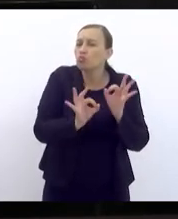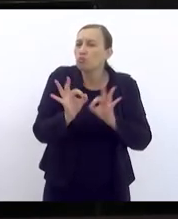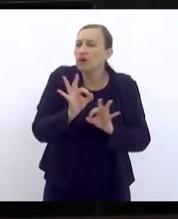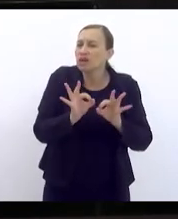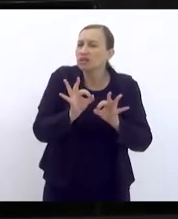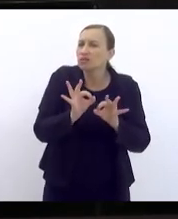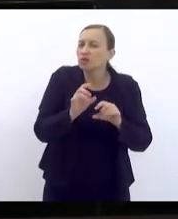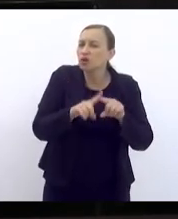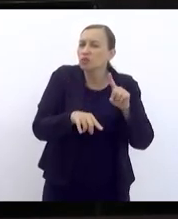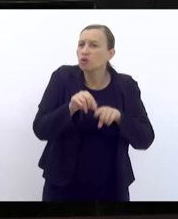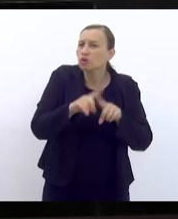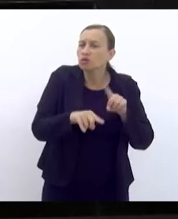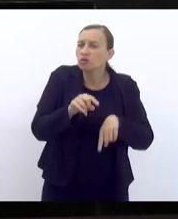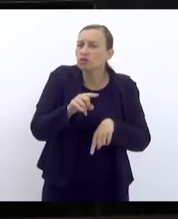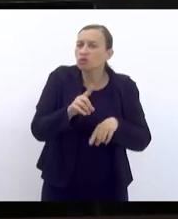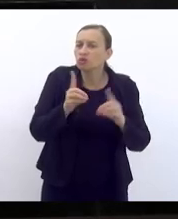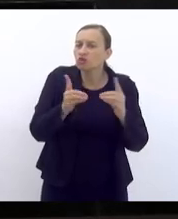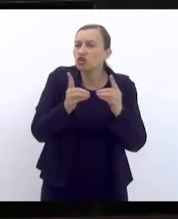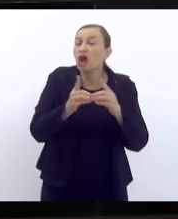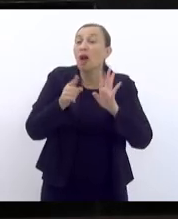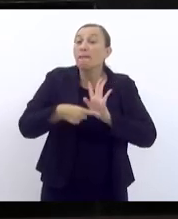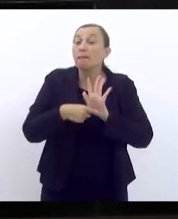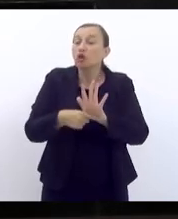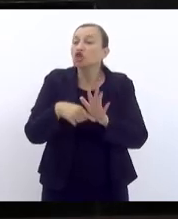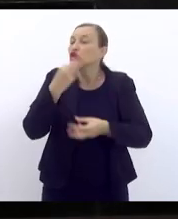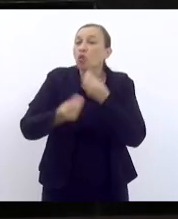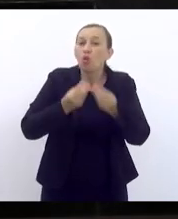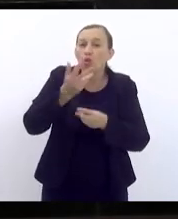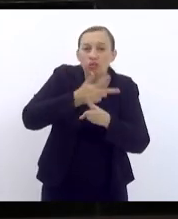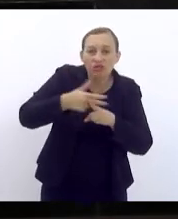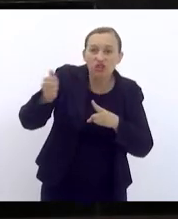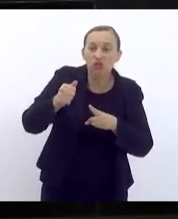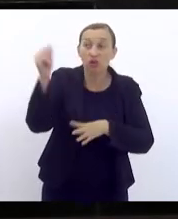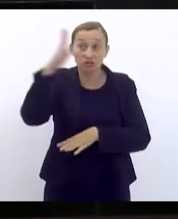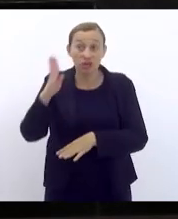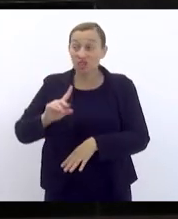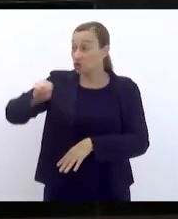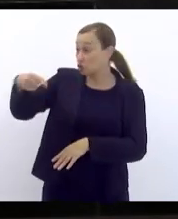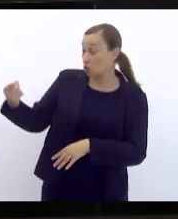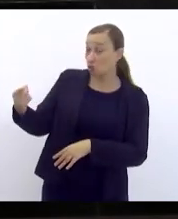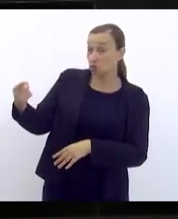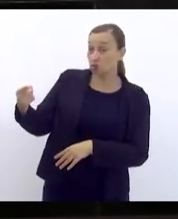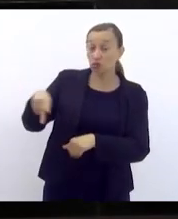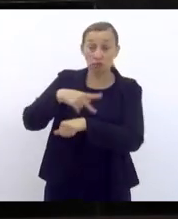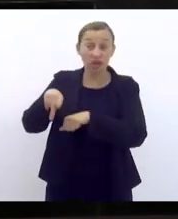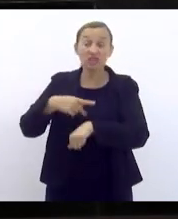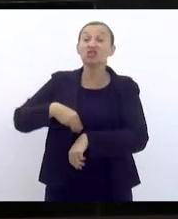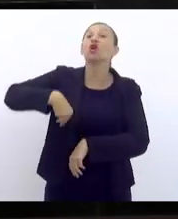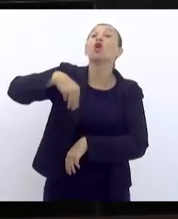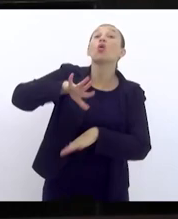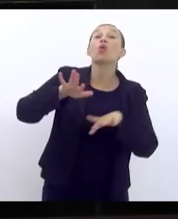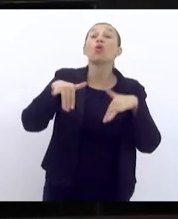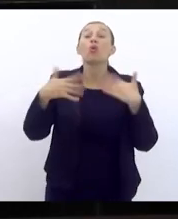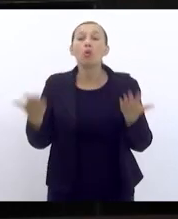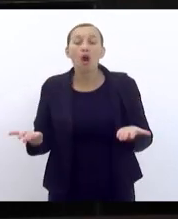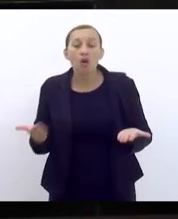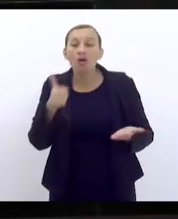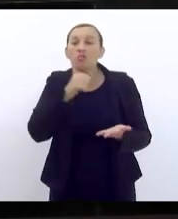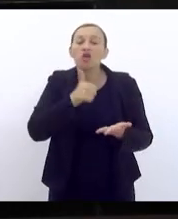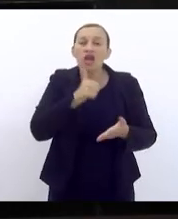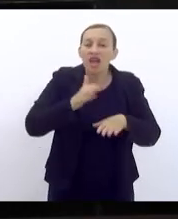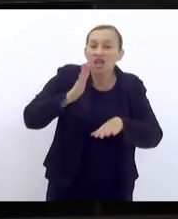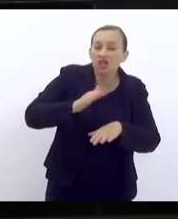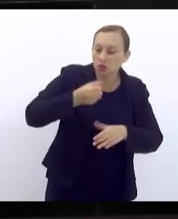didático, mostrando como foi essa conquista no Brasil, em outros países, quem foram as mulheres que mais lutaram por isso,